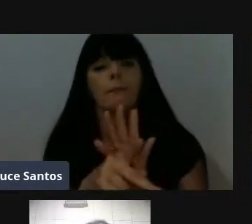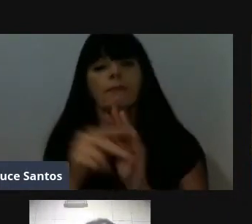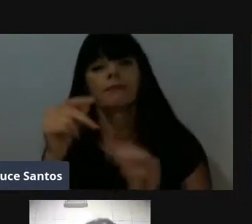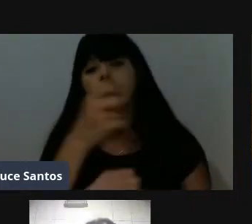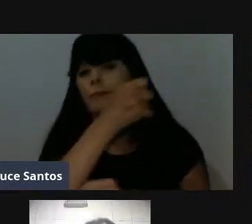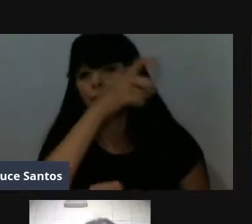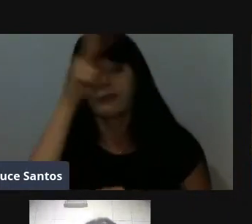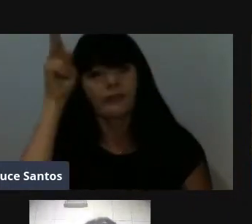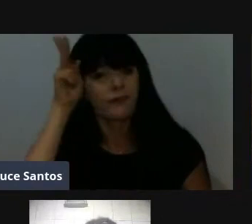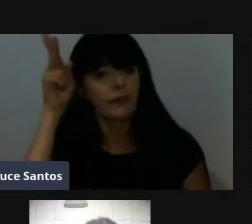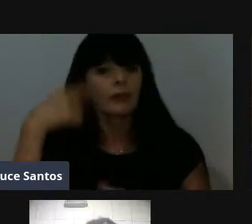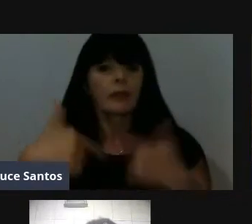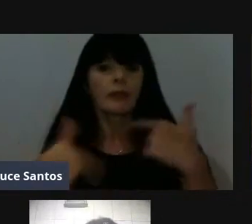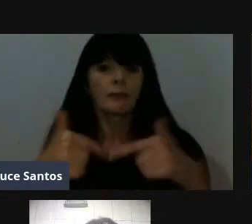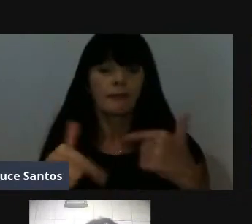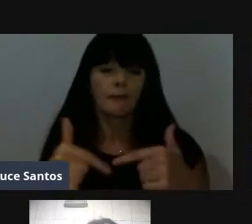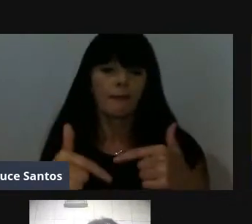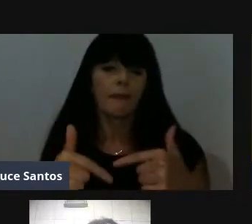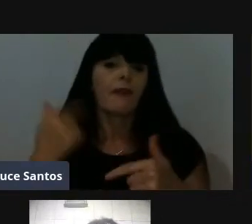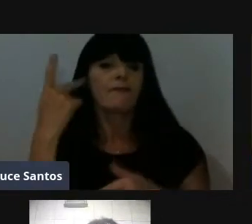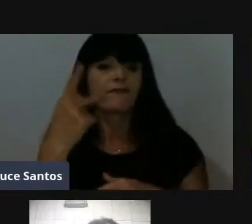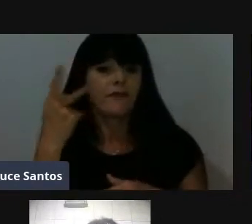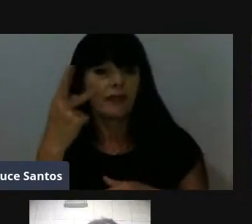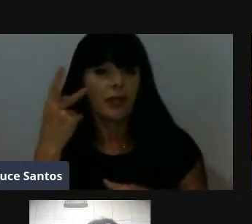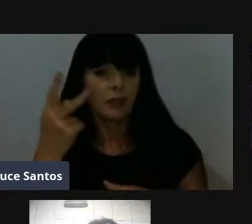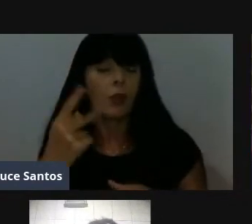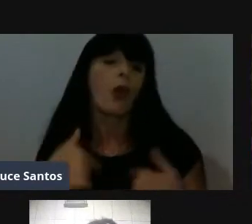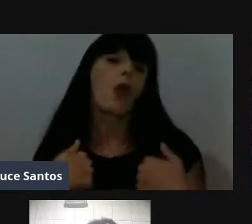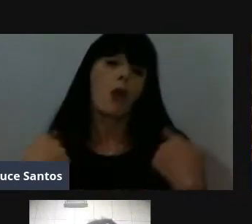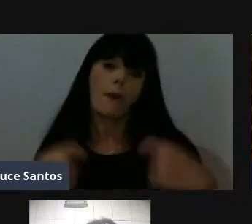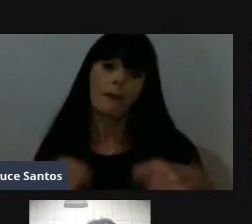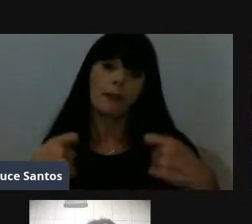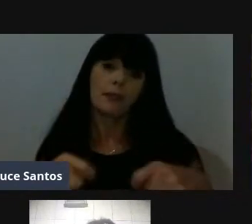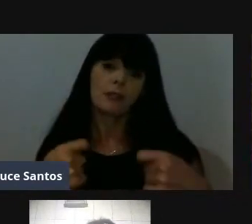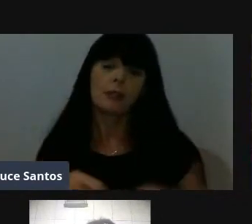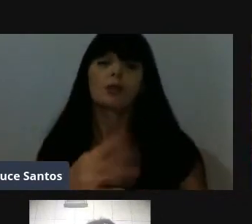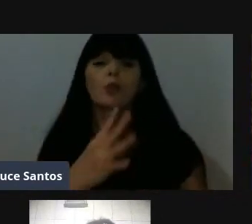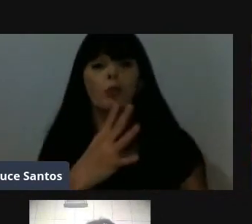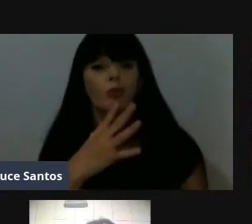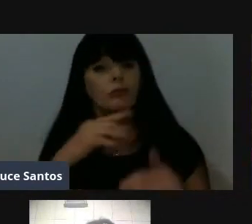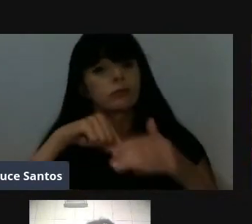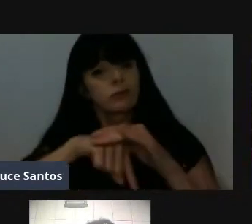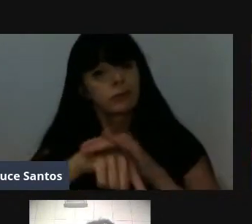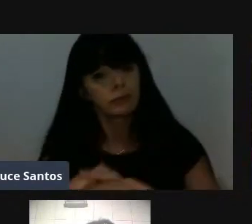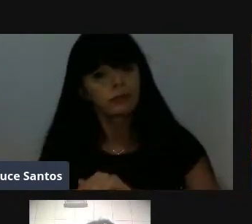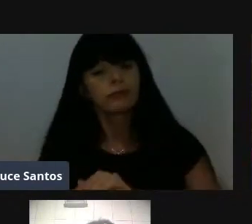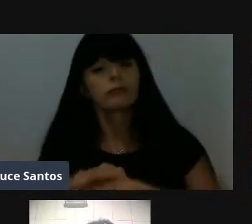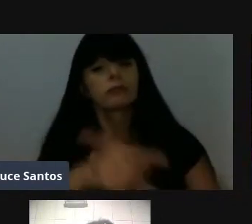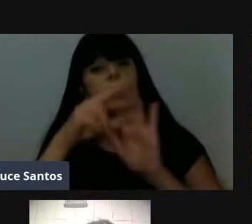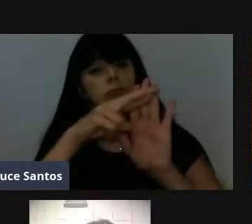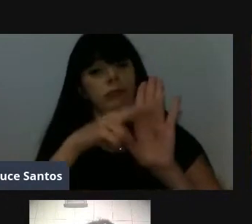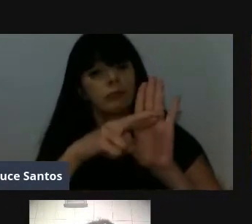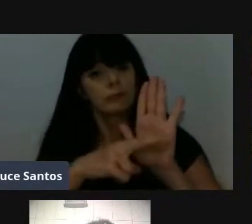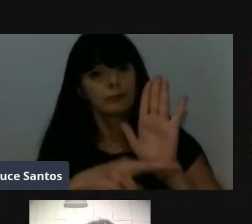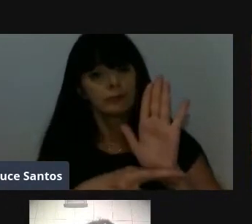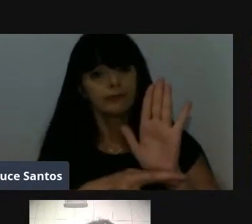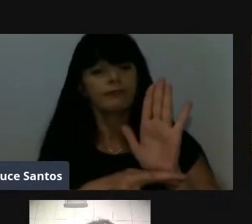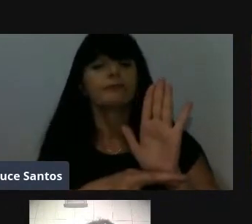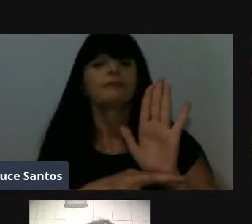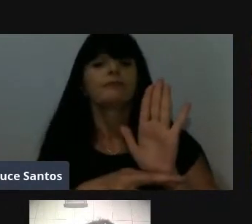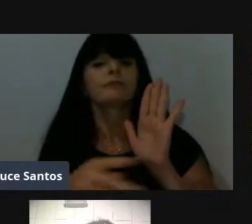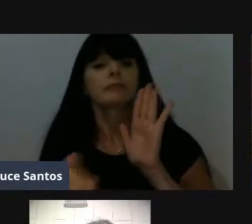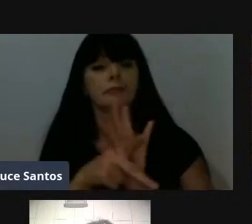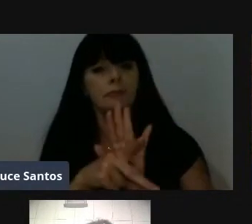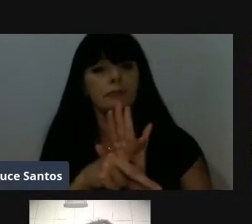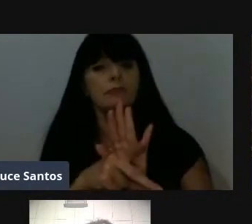Então, uma das funções do vereador é legislar, né? E como tal, eu tenho de conhecer pelo menos o regimento interno